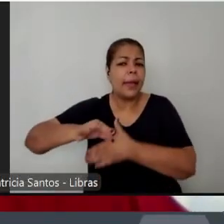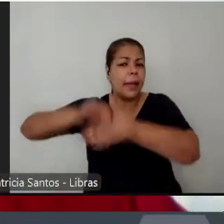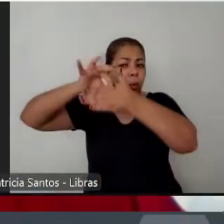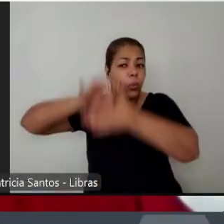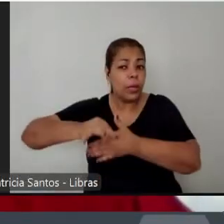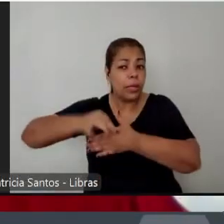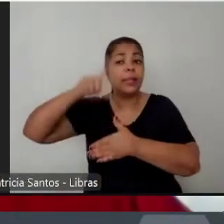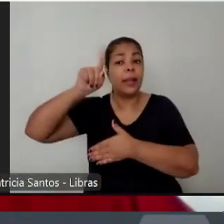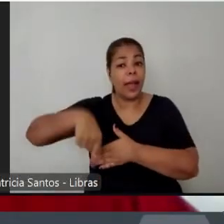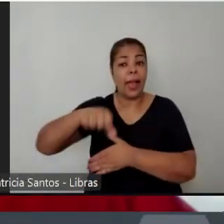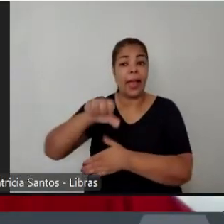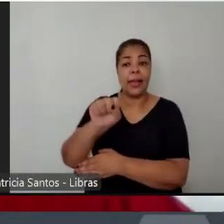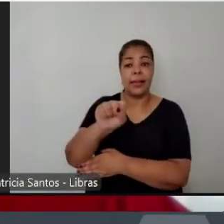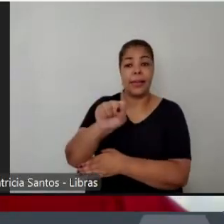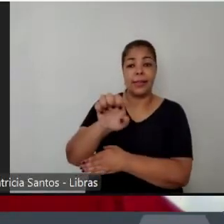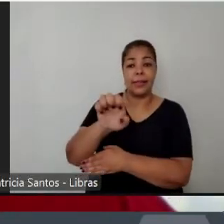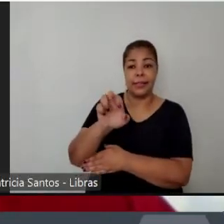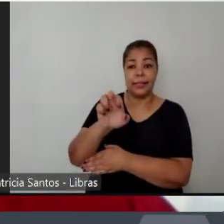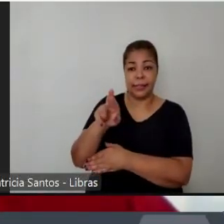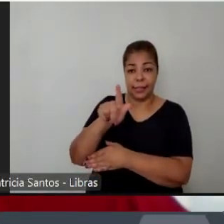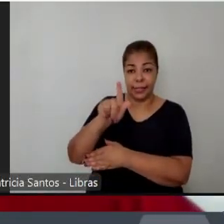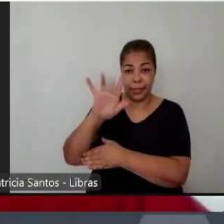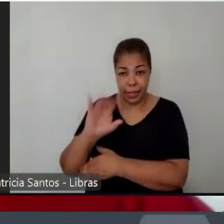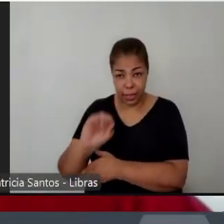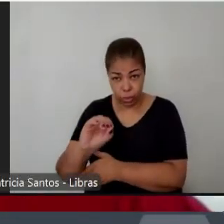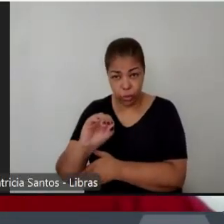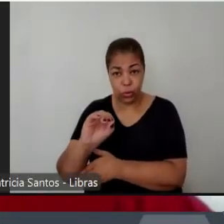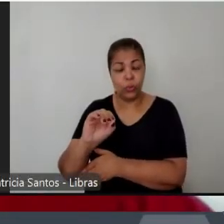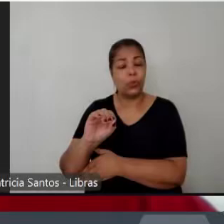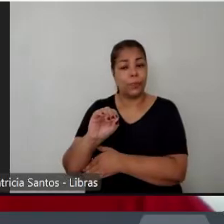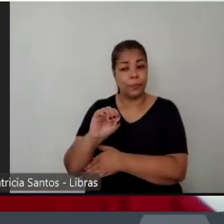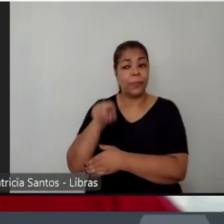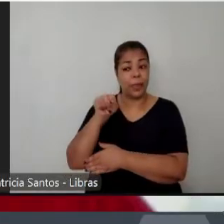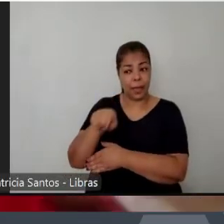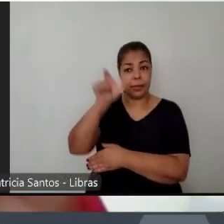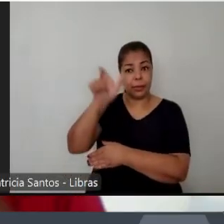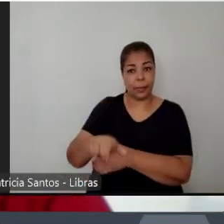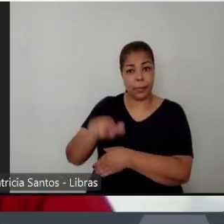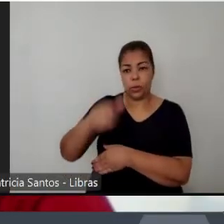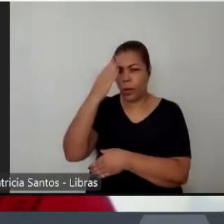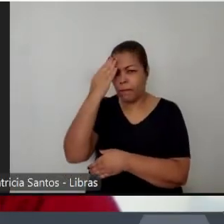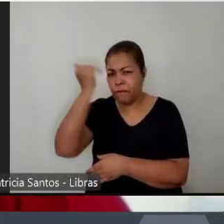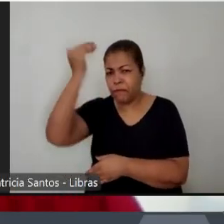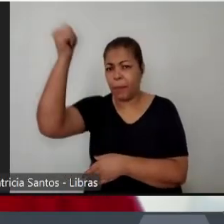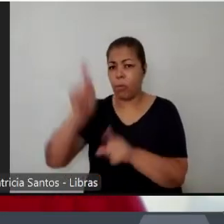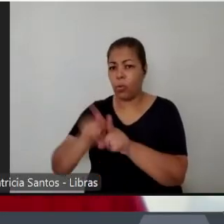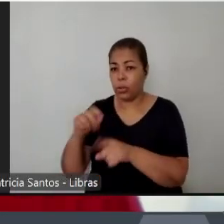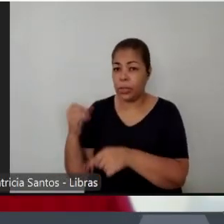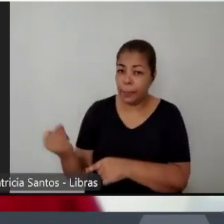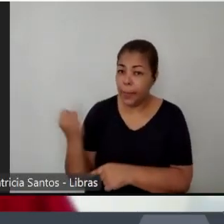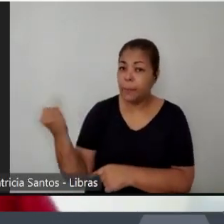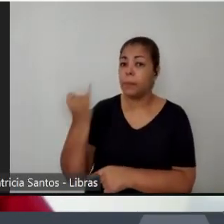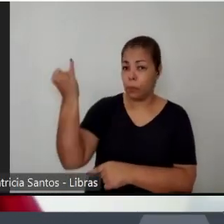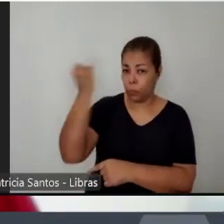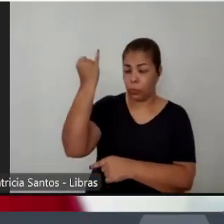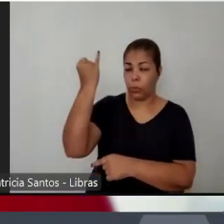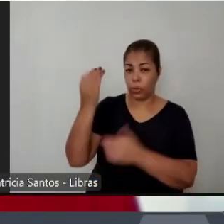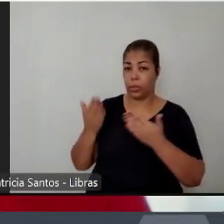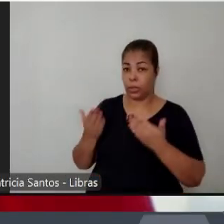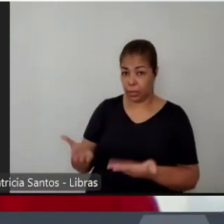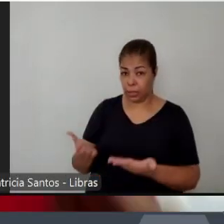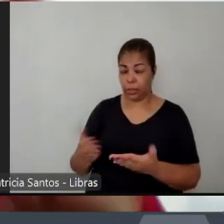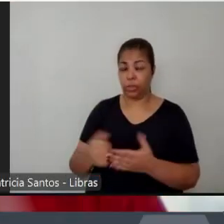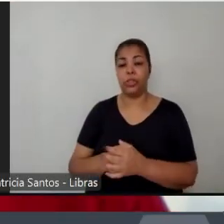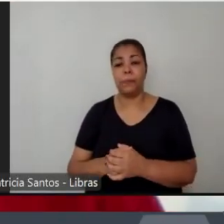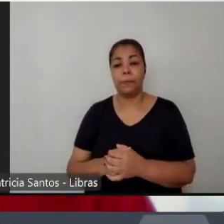Sérgio Paranhos Fleury, que vai ser uma figura muito importante e muito relevante no Doicode e